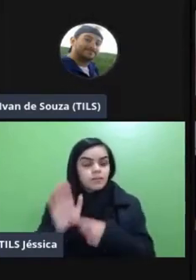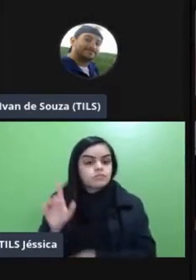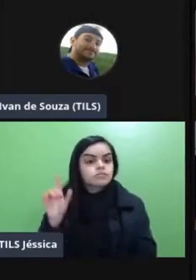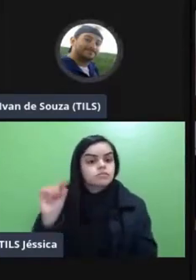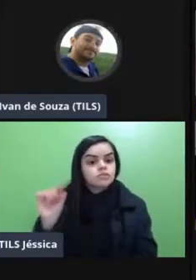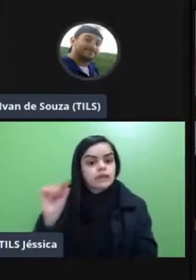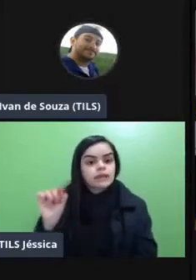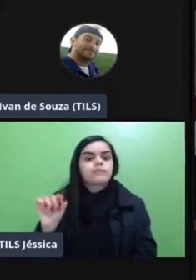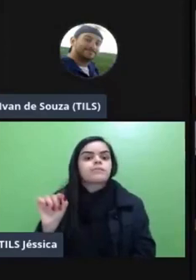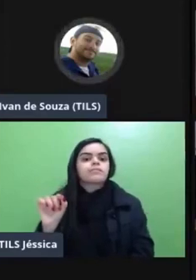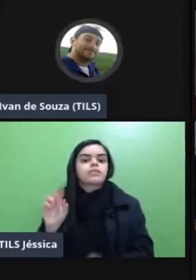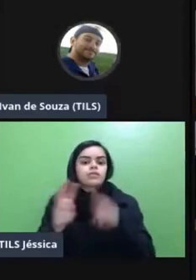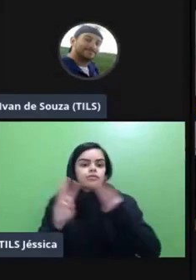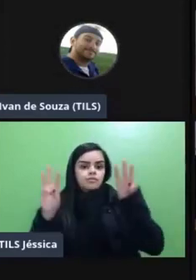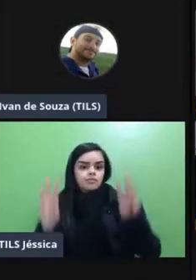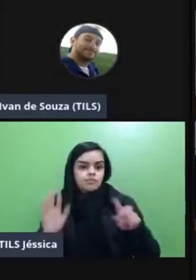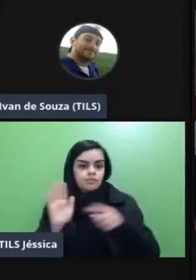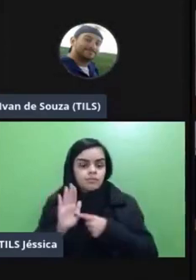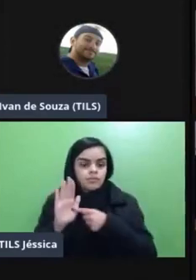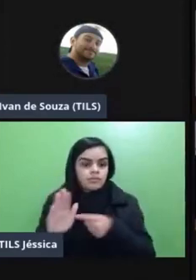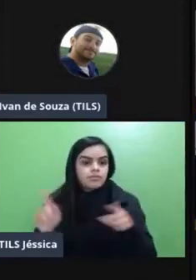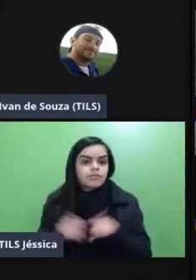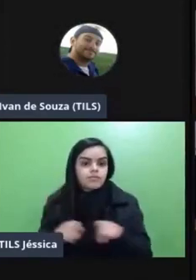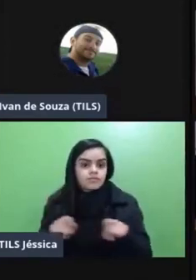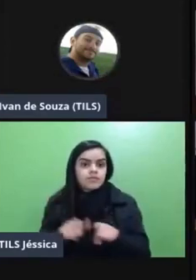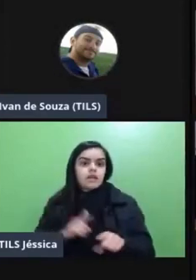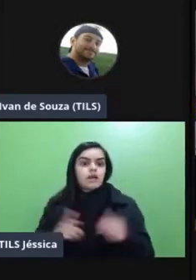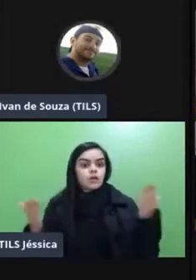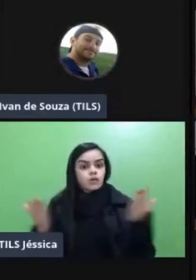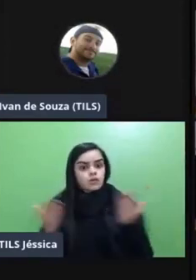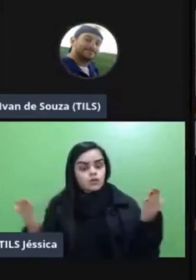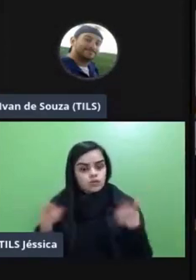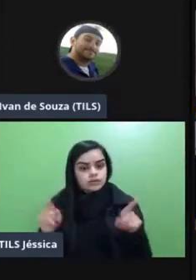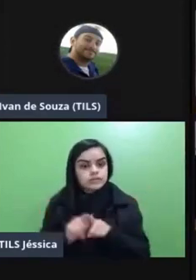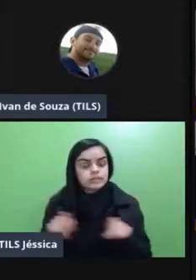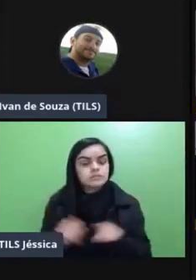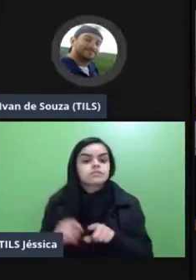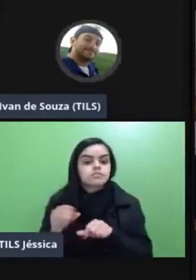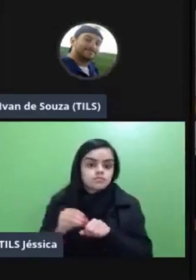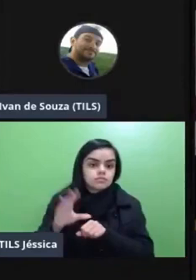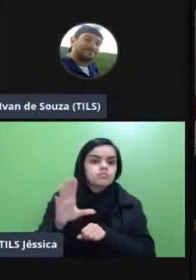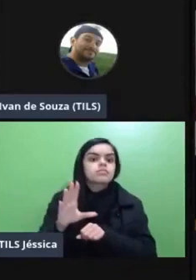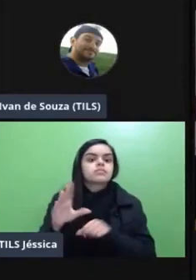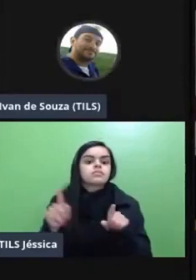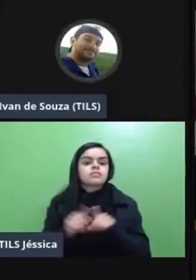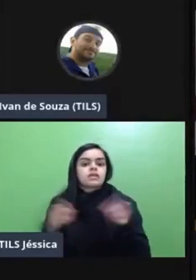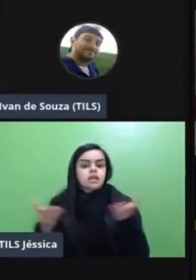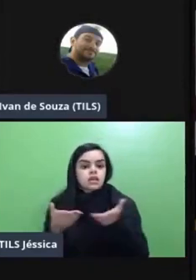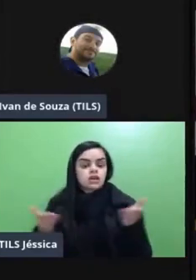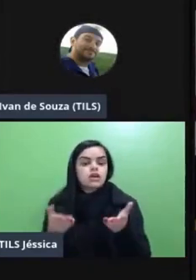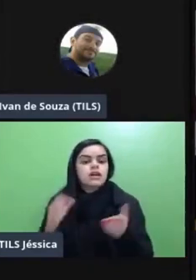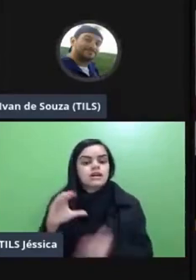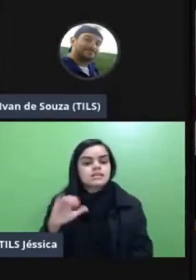do que a UFR virtual ela dispõe hoje é estou comentando aqui da UFR virtual porque é o que ali na CPAD